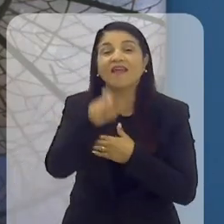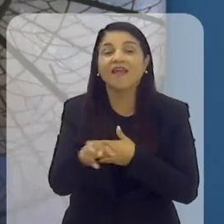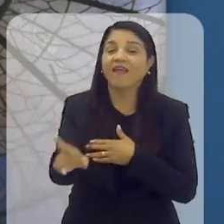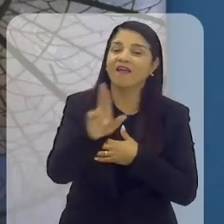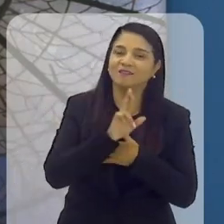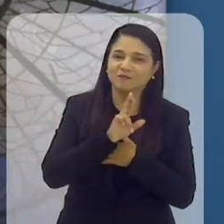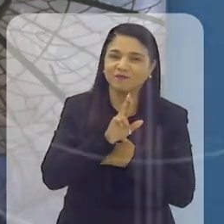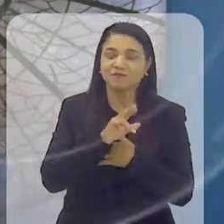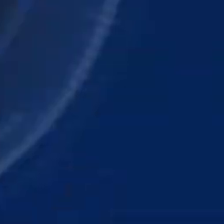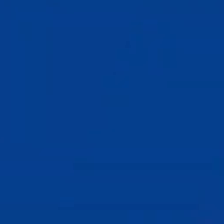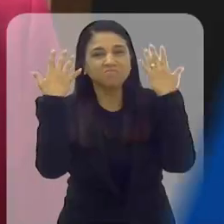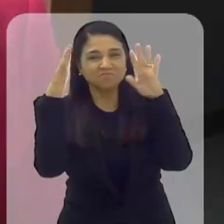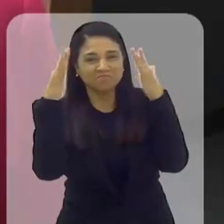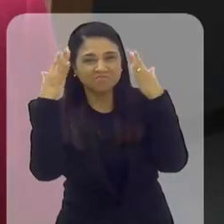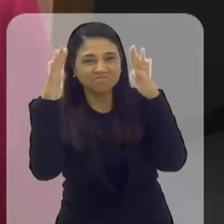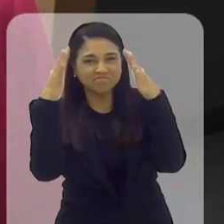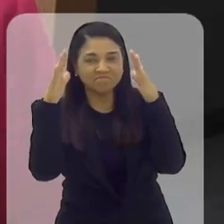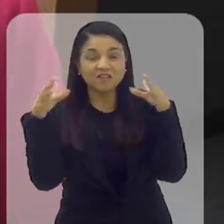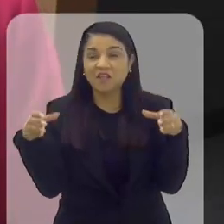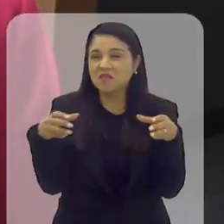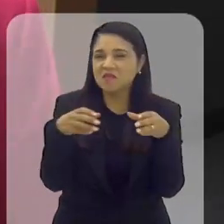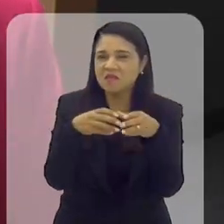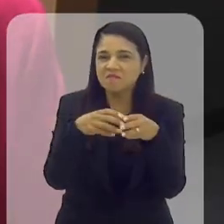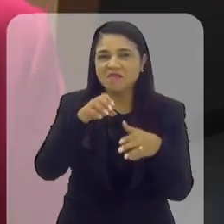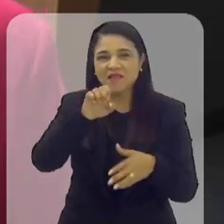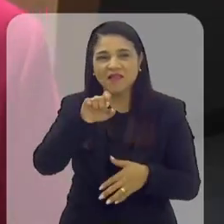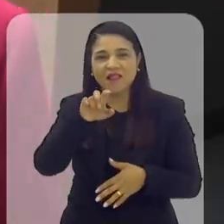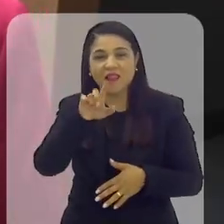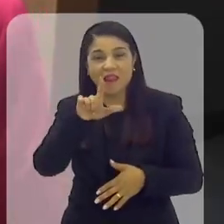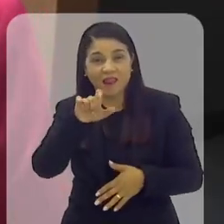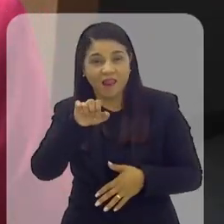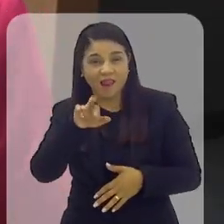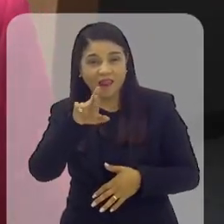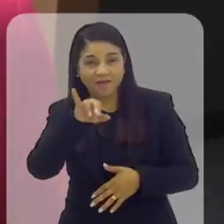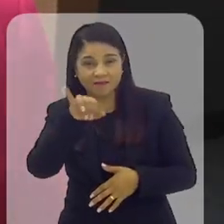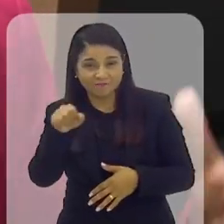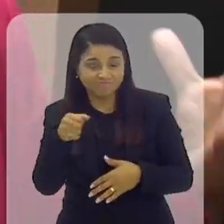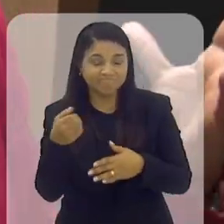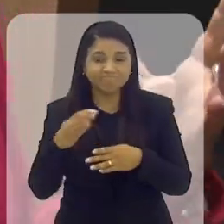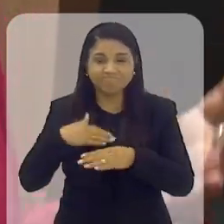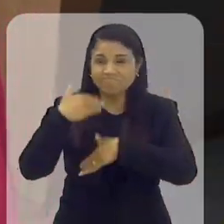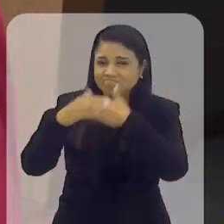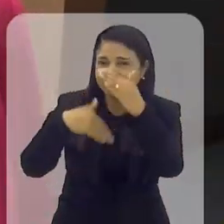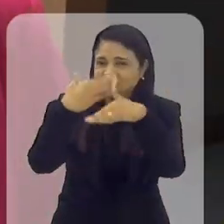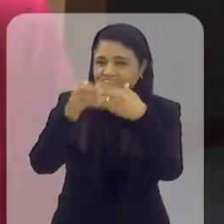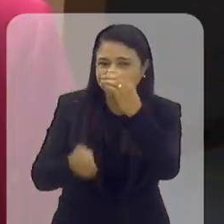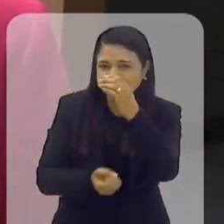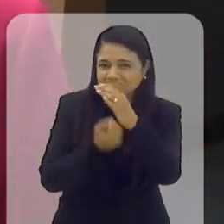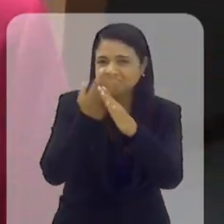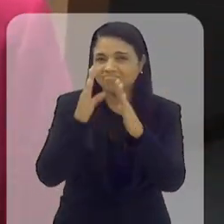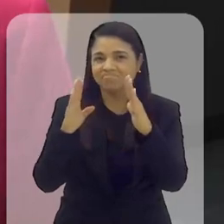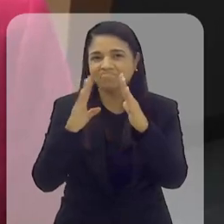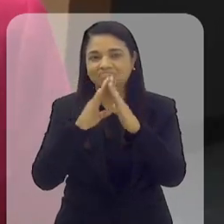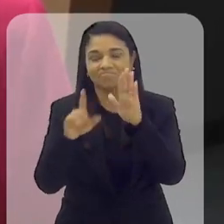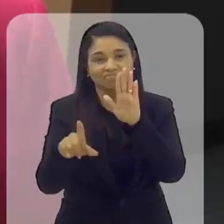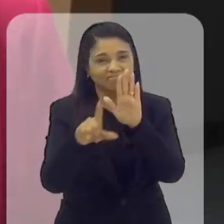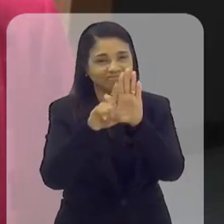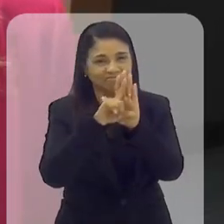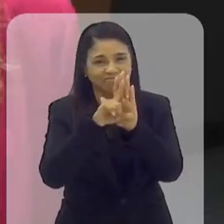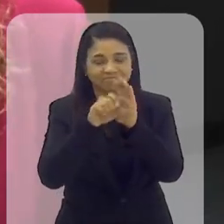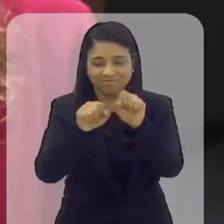dar as respostas. Quero parabenizar toda a equipe da Elerge que ajudou a construir nessa escola